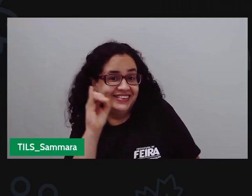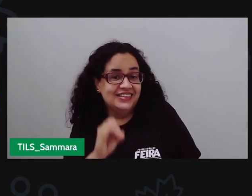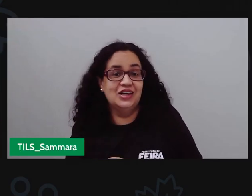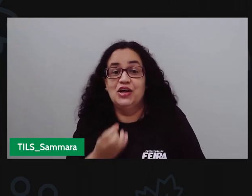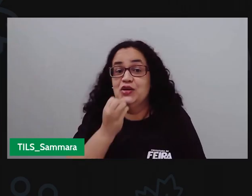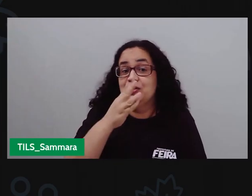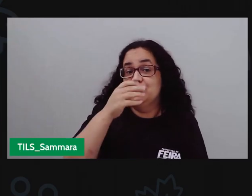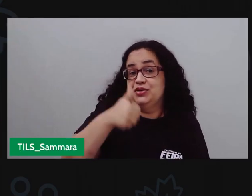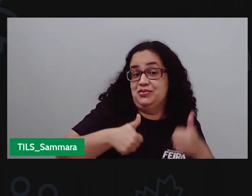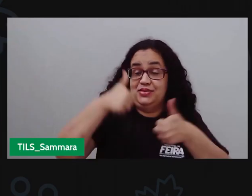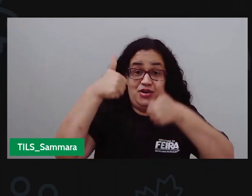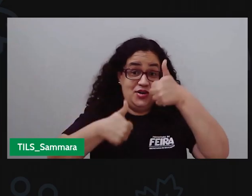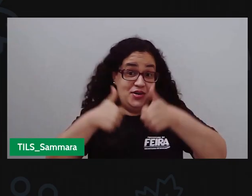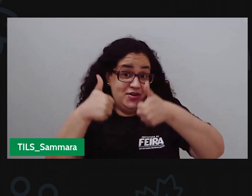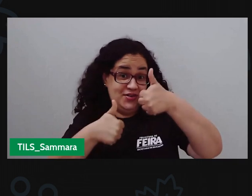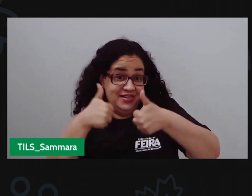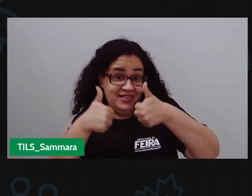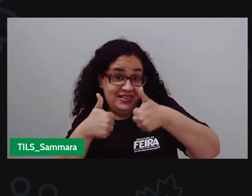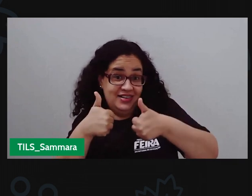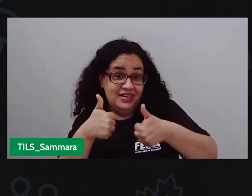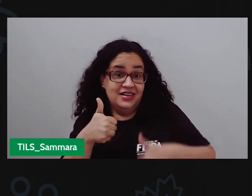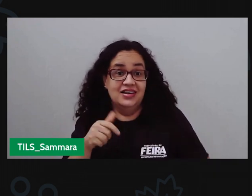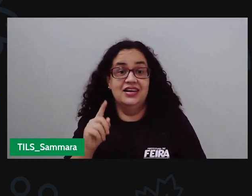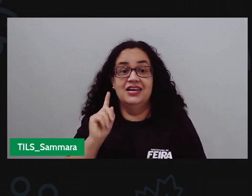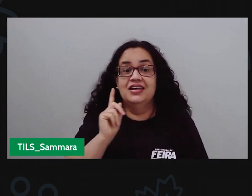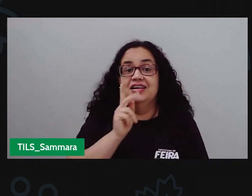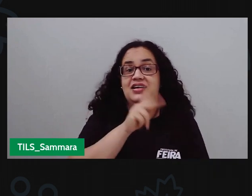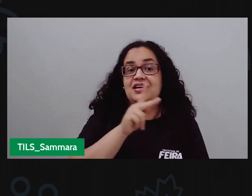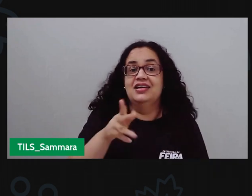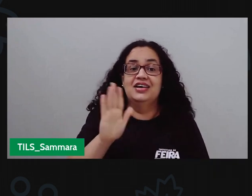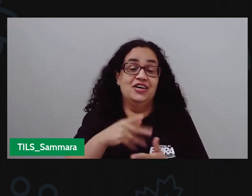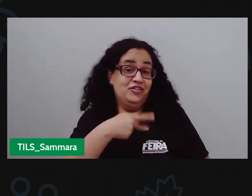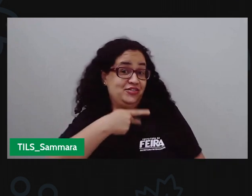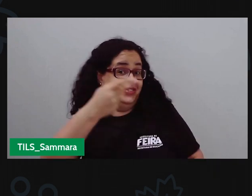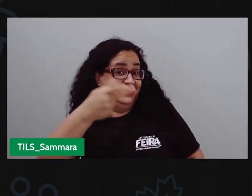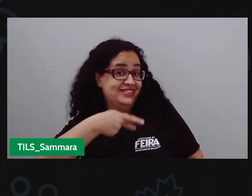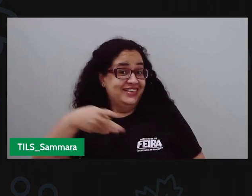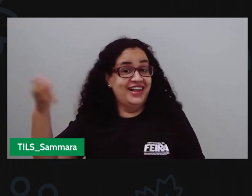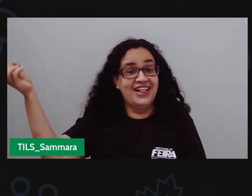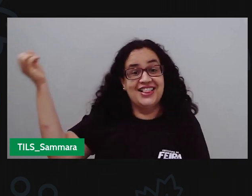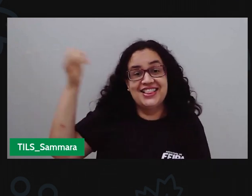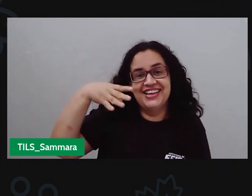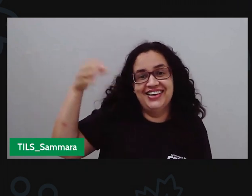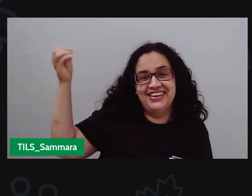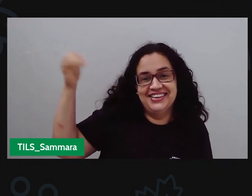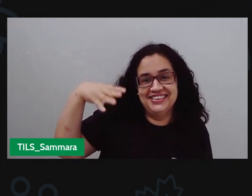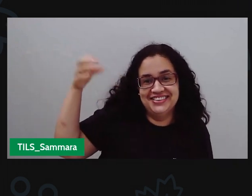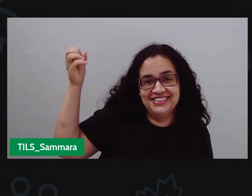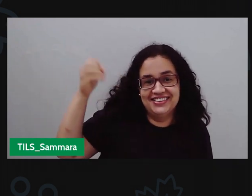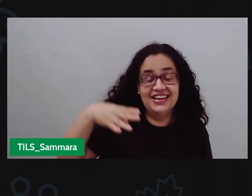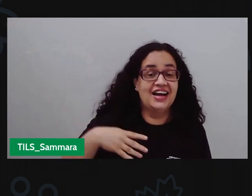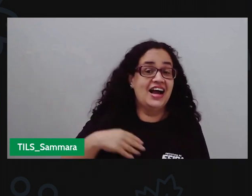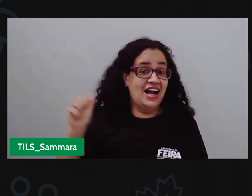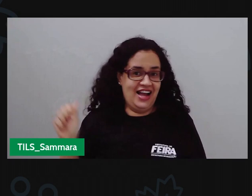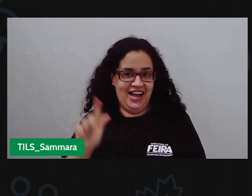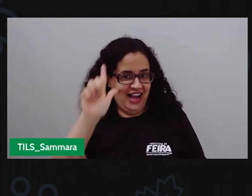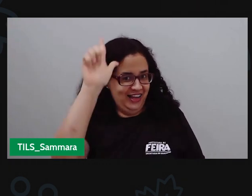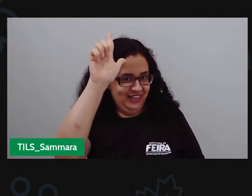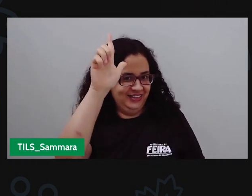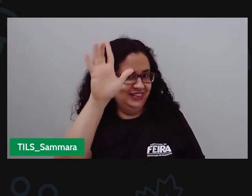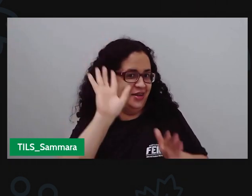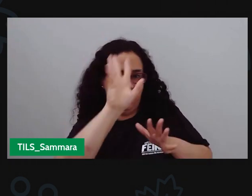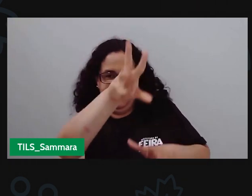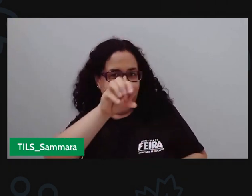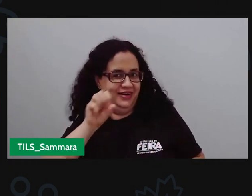Tudo bem com vocês? Olha só, estamos de visita nova, tá? Anderson não foi sequestrado não,